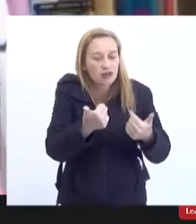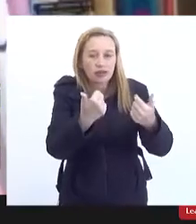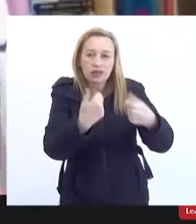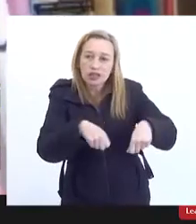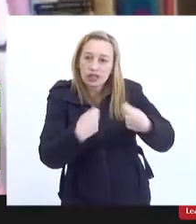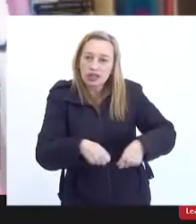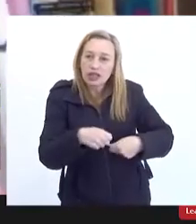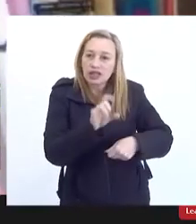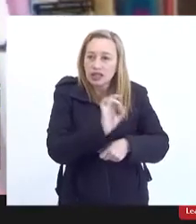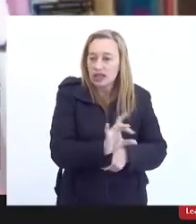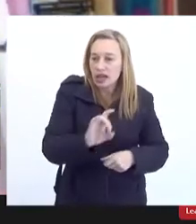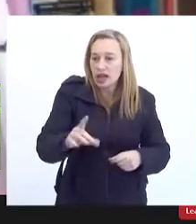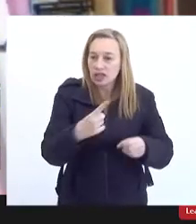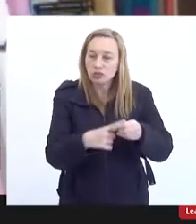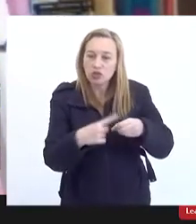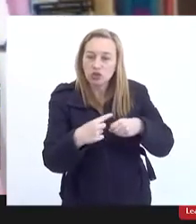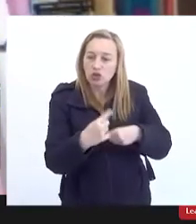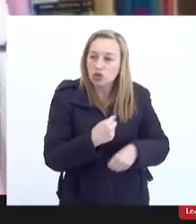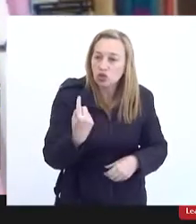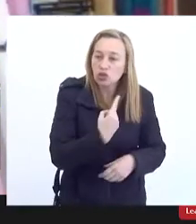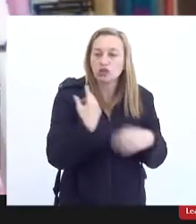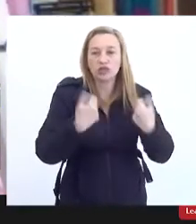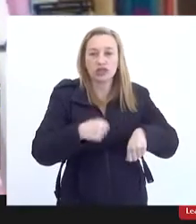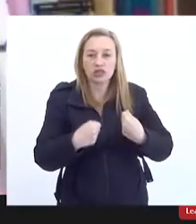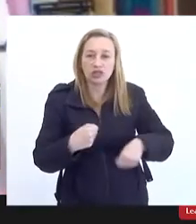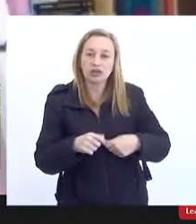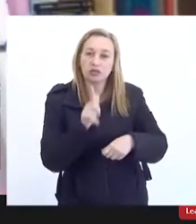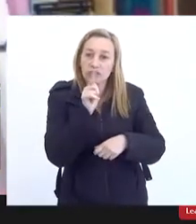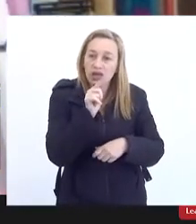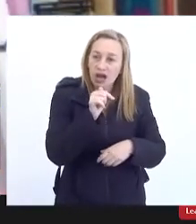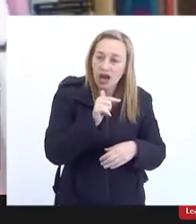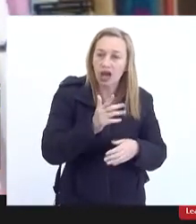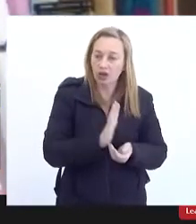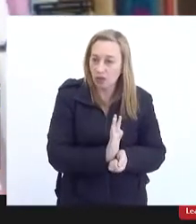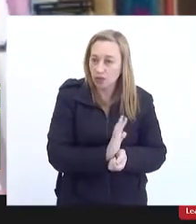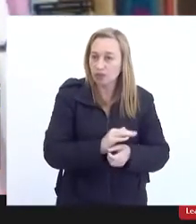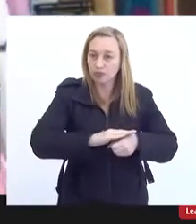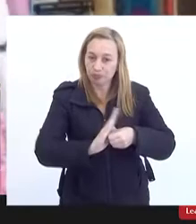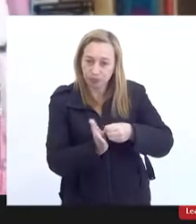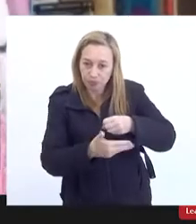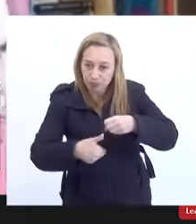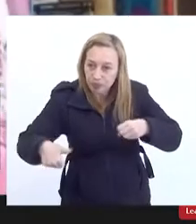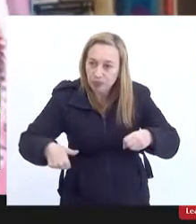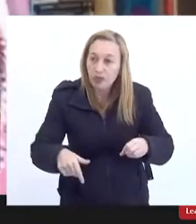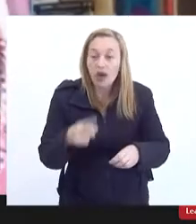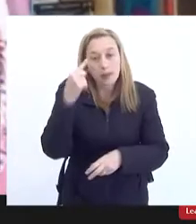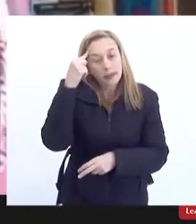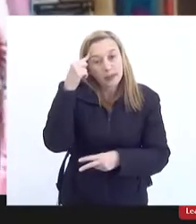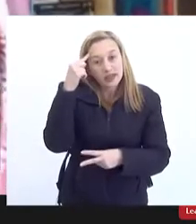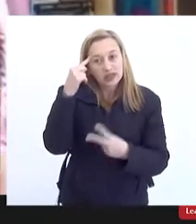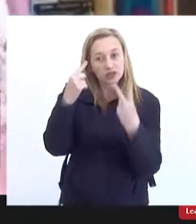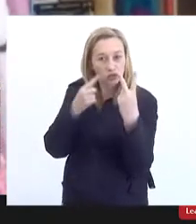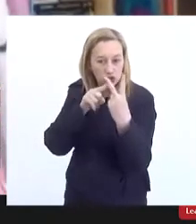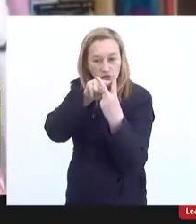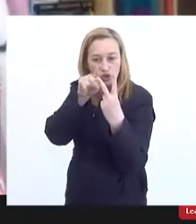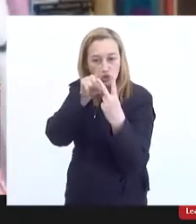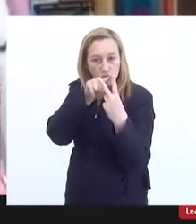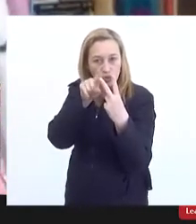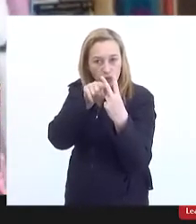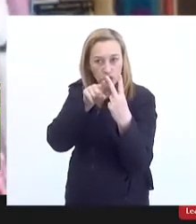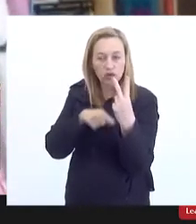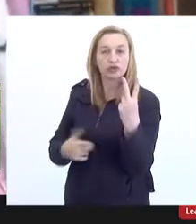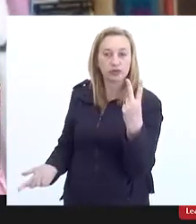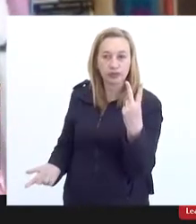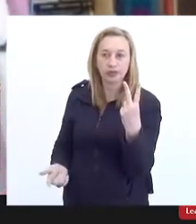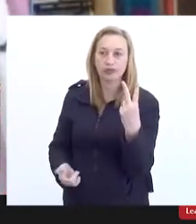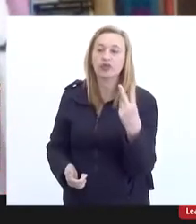O que nós precisamos do ponto de vista do abastecimento da água e do esgotamento sanitário, pensando só nesses dois eixos, sem pensar na coleta